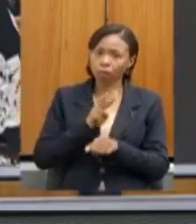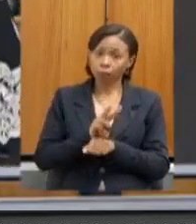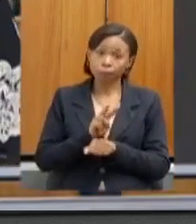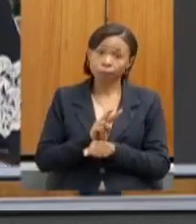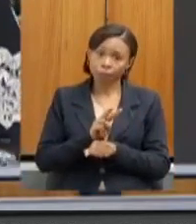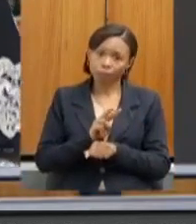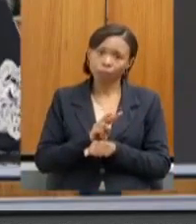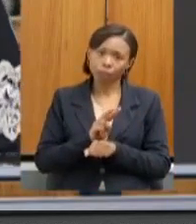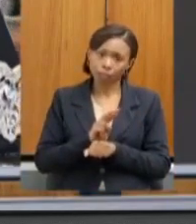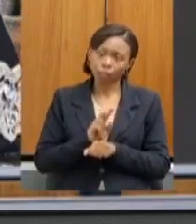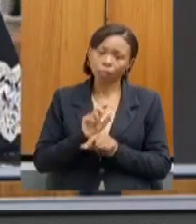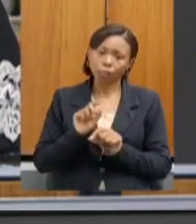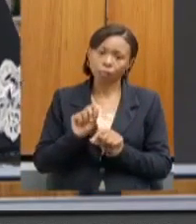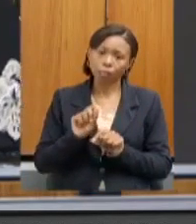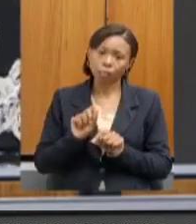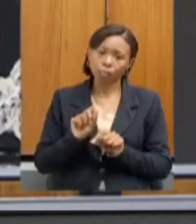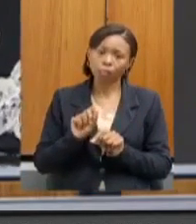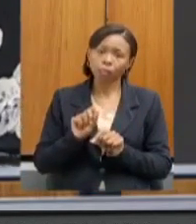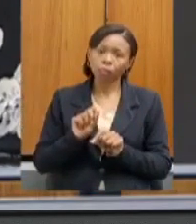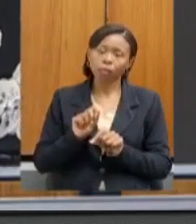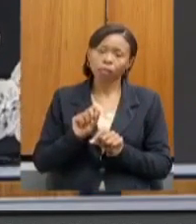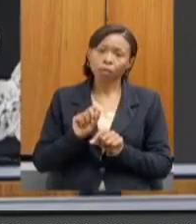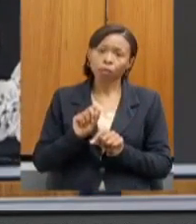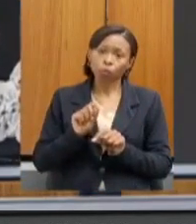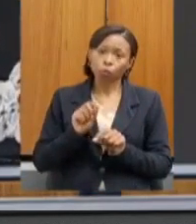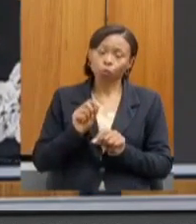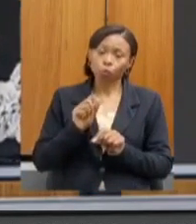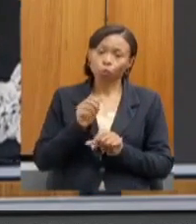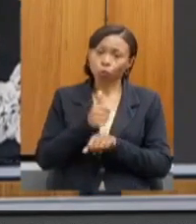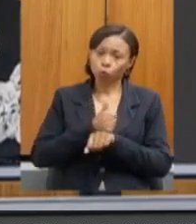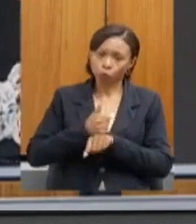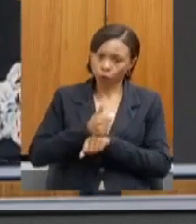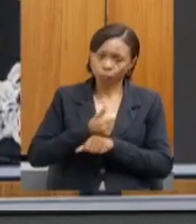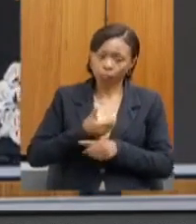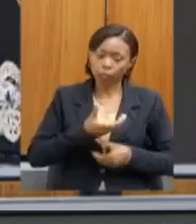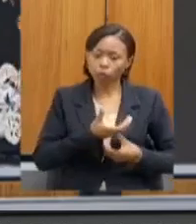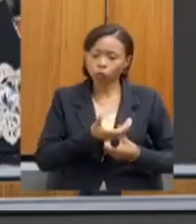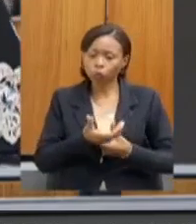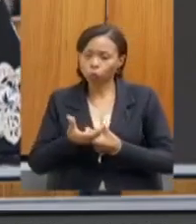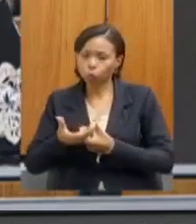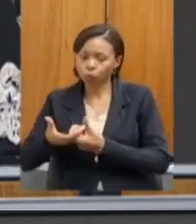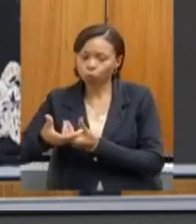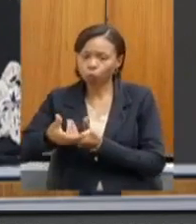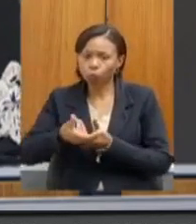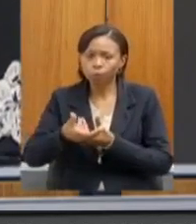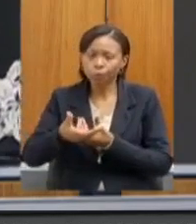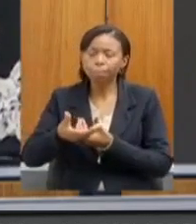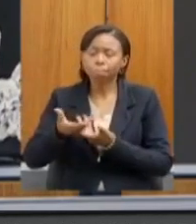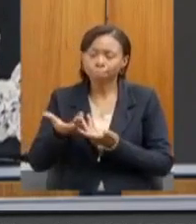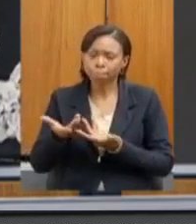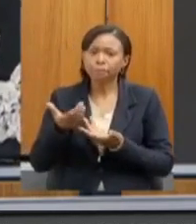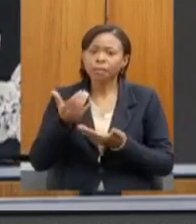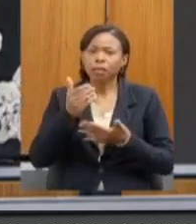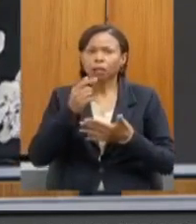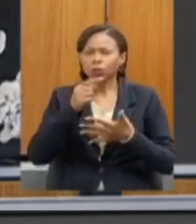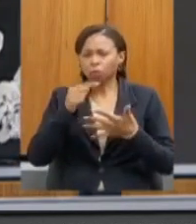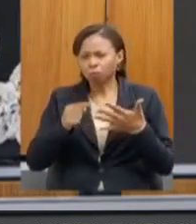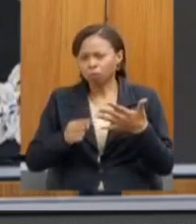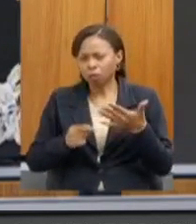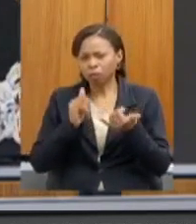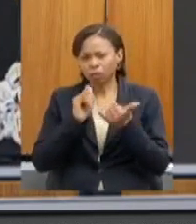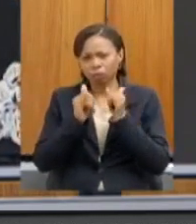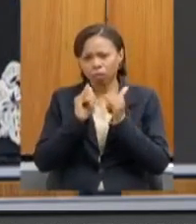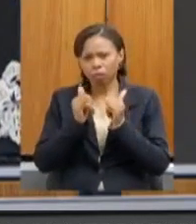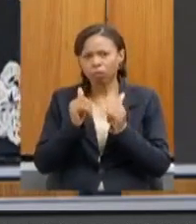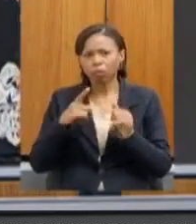dos contratos temporários de brigadistas, então, trazendo alguns números de informações, nós temos atualmente